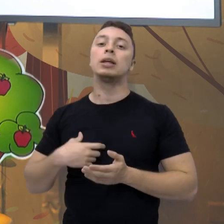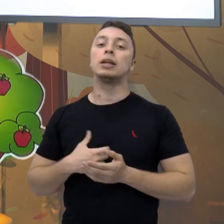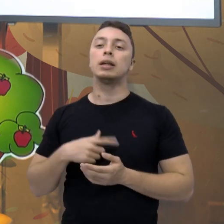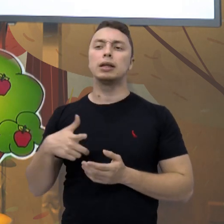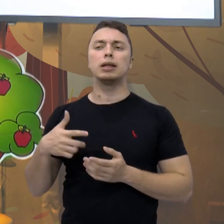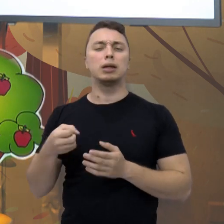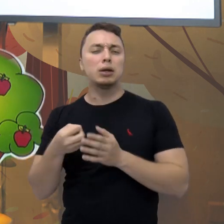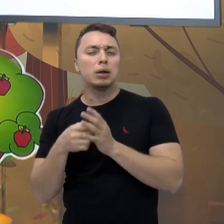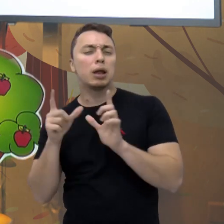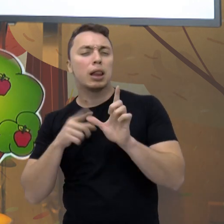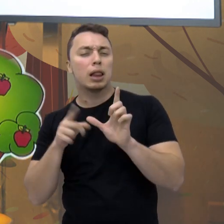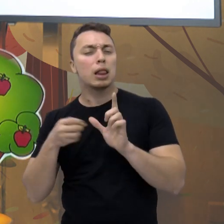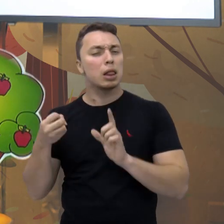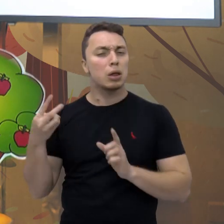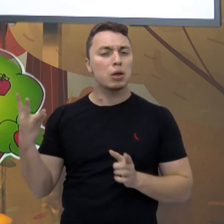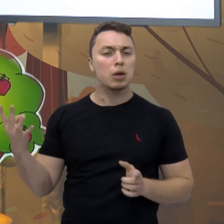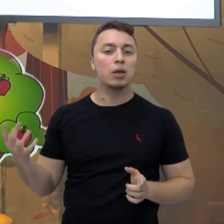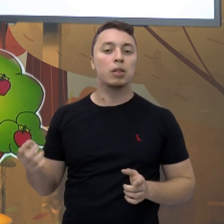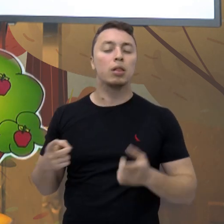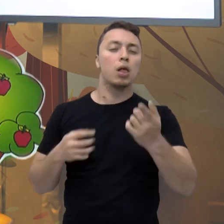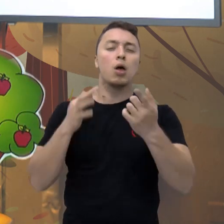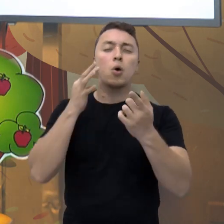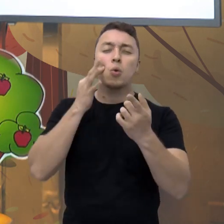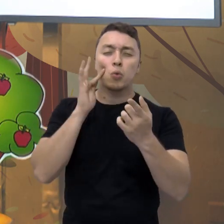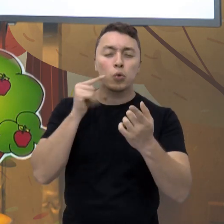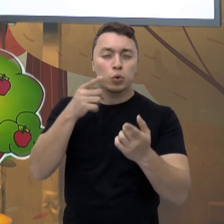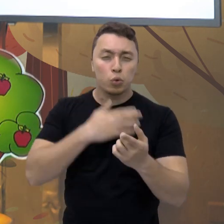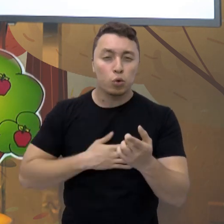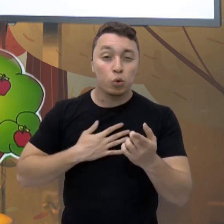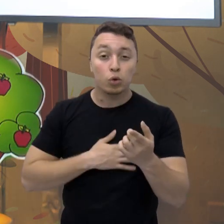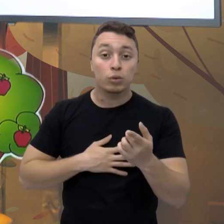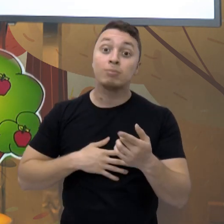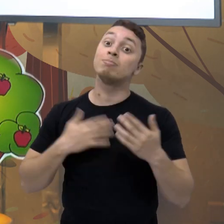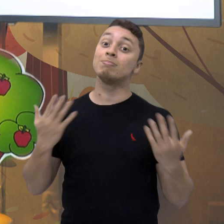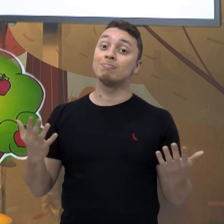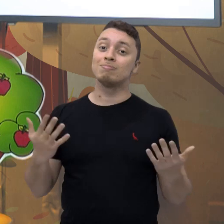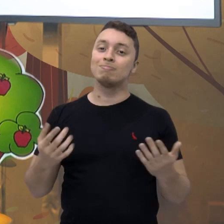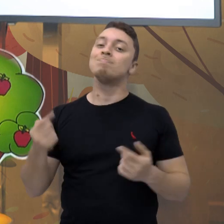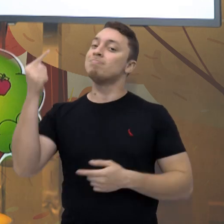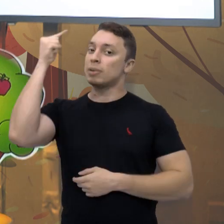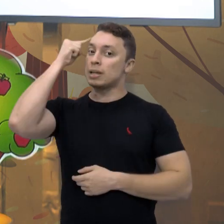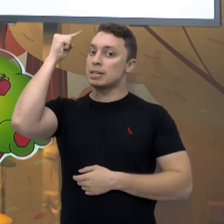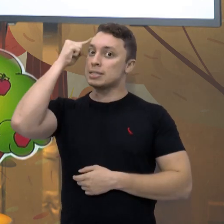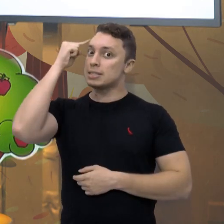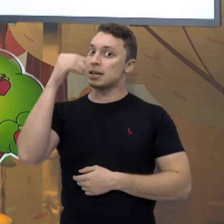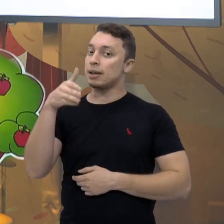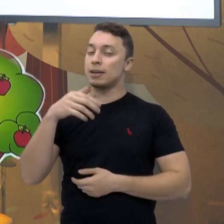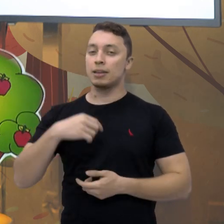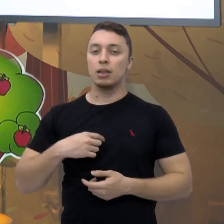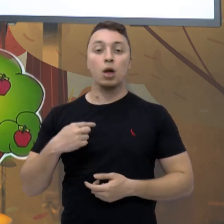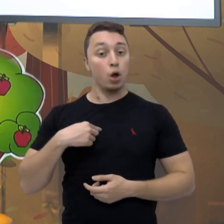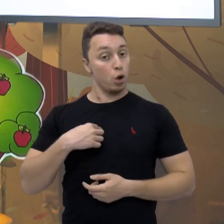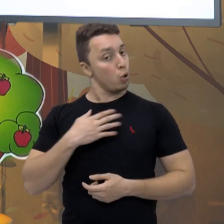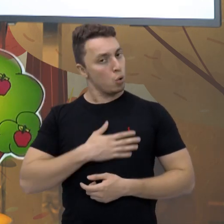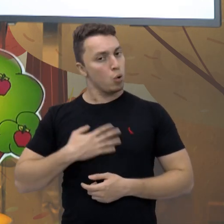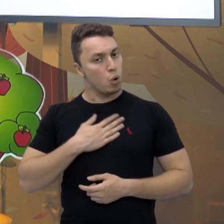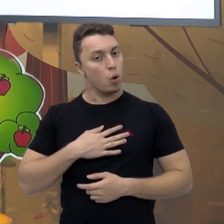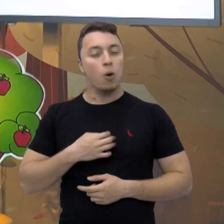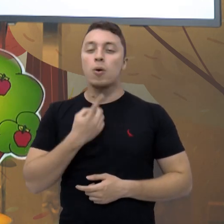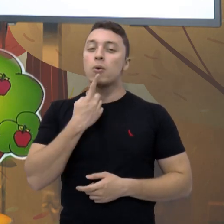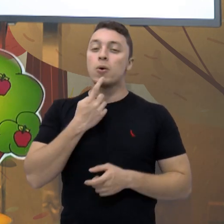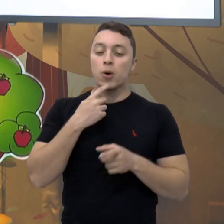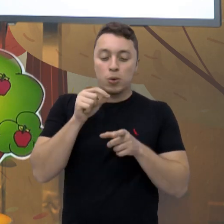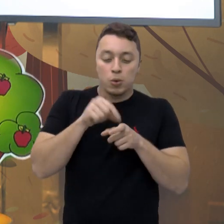palavra. Qual é a sua fruta preferida? Pensa aí. Eu vou dizer pra vocês, eu gosto muito de morango. Eu